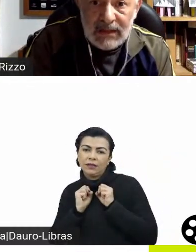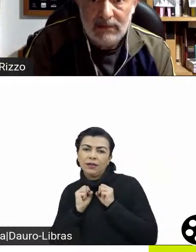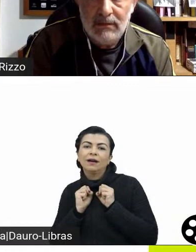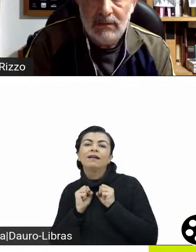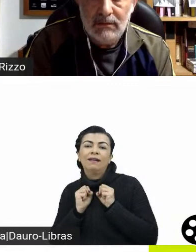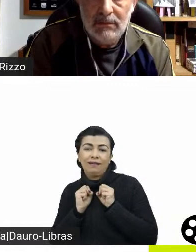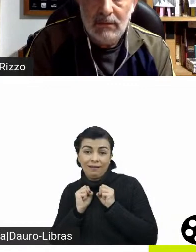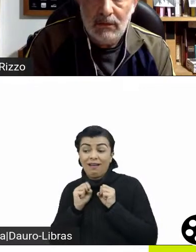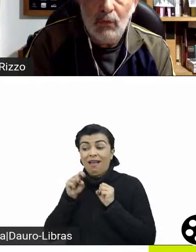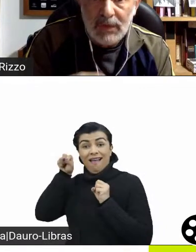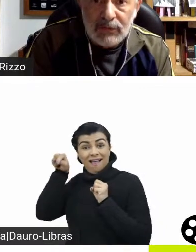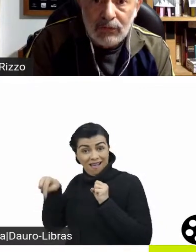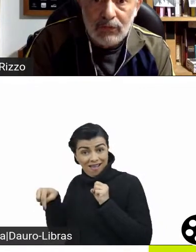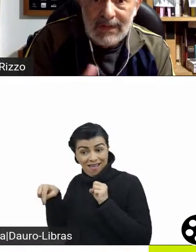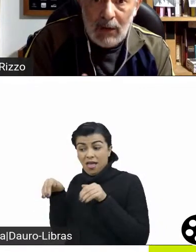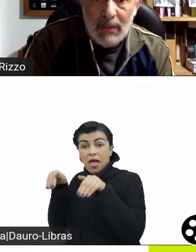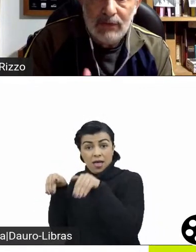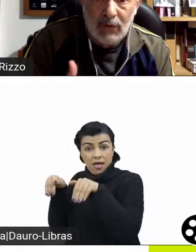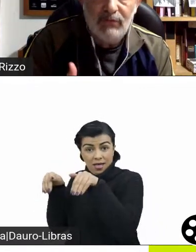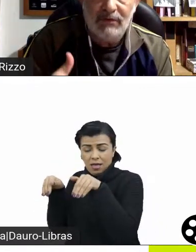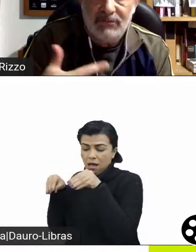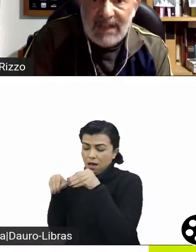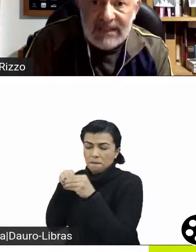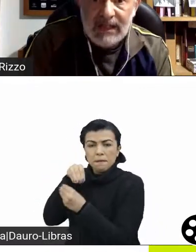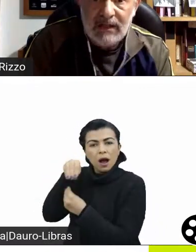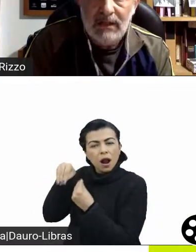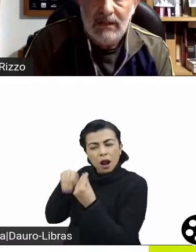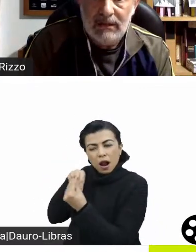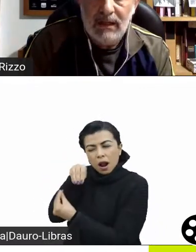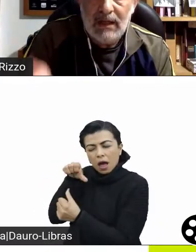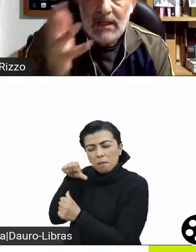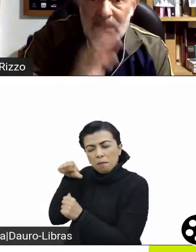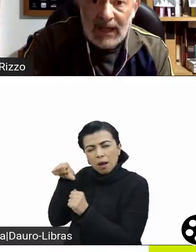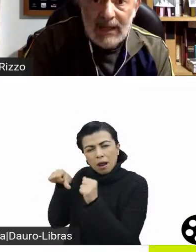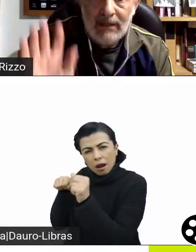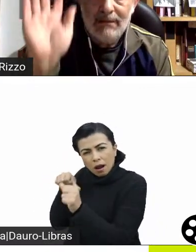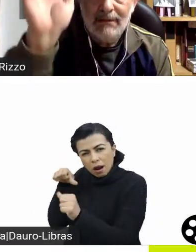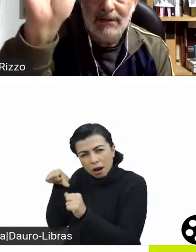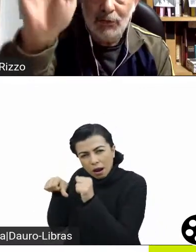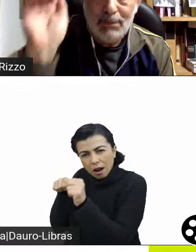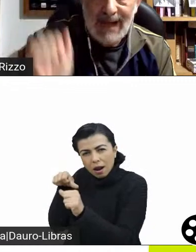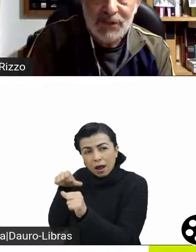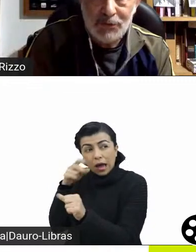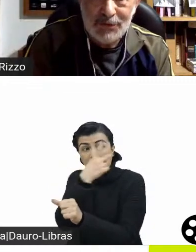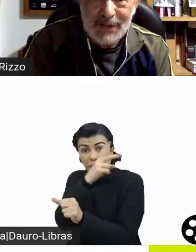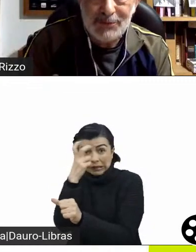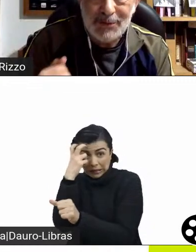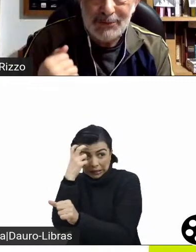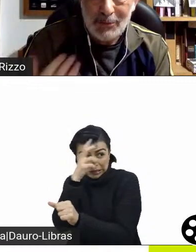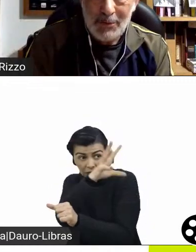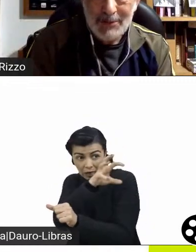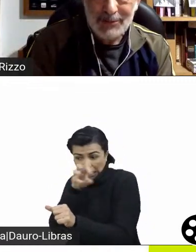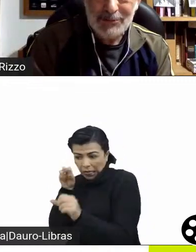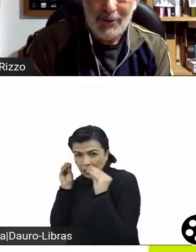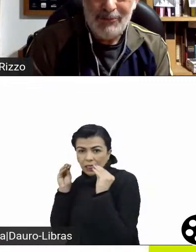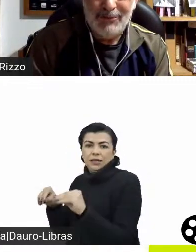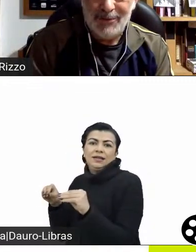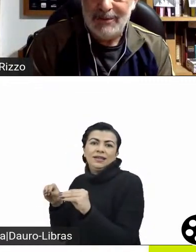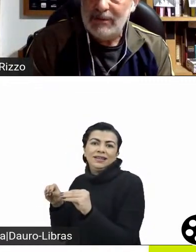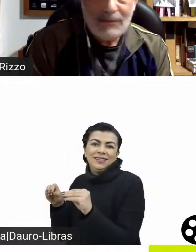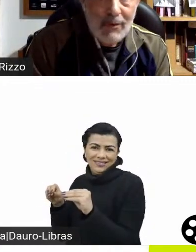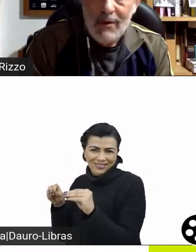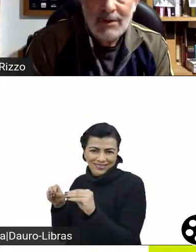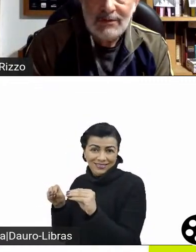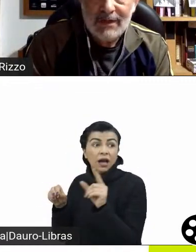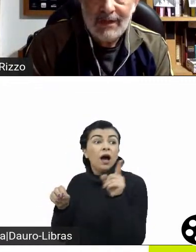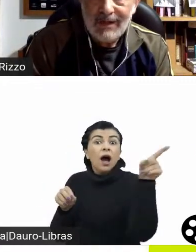recombina com isso, dá uma nova vida, né, e aí isso bate nos Estados Unidos como um negócio novo.